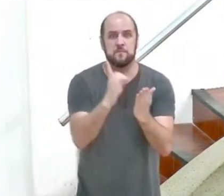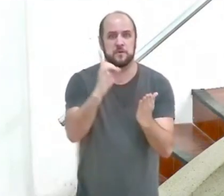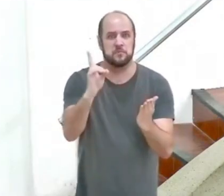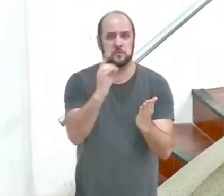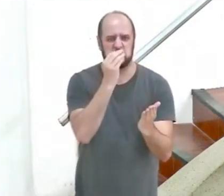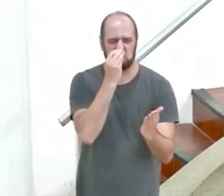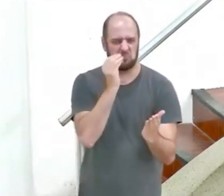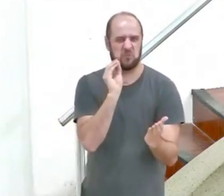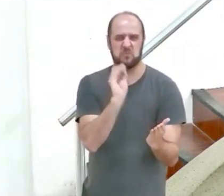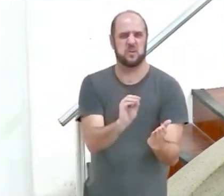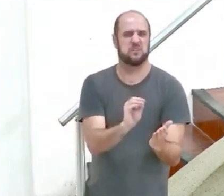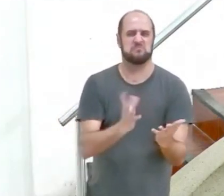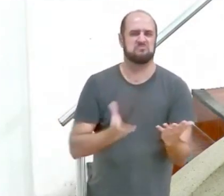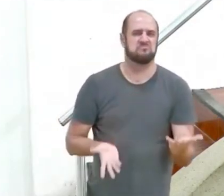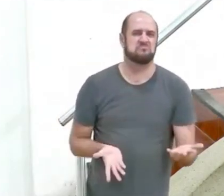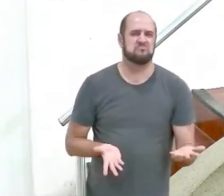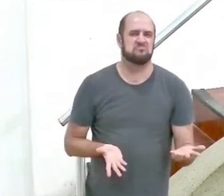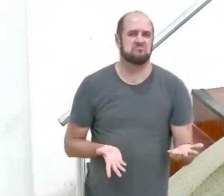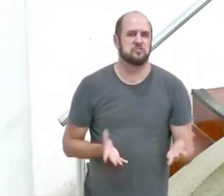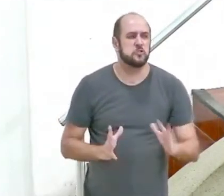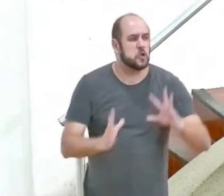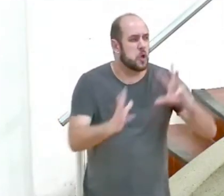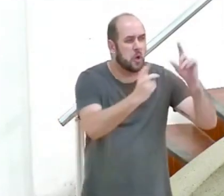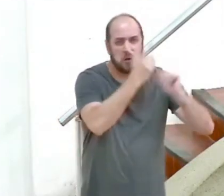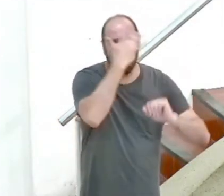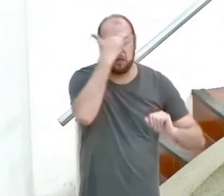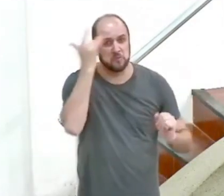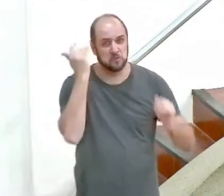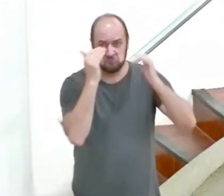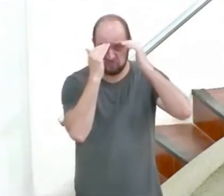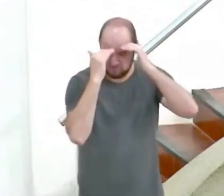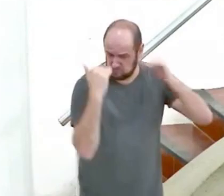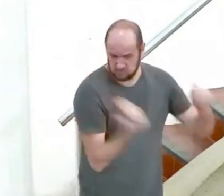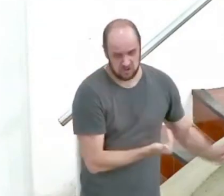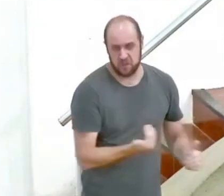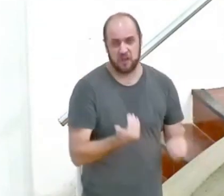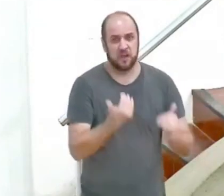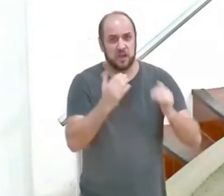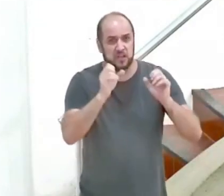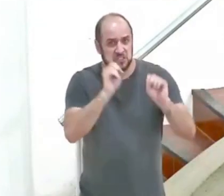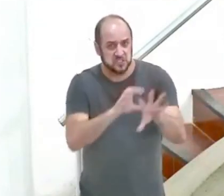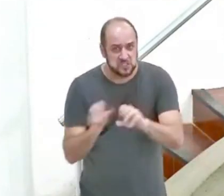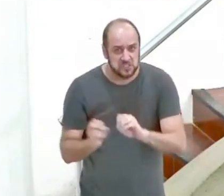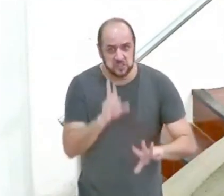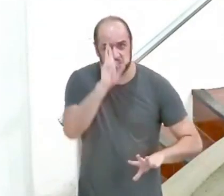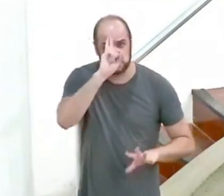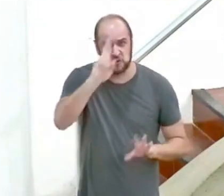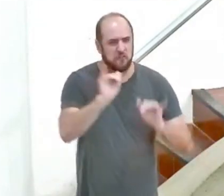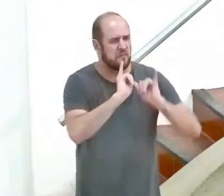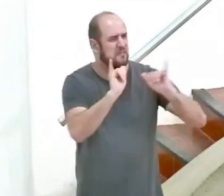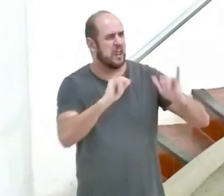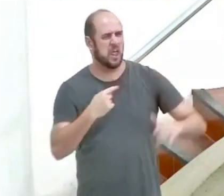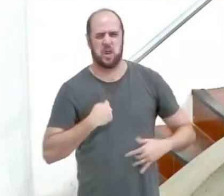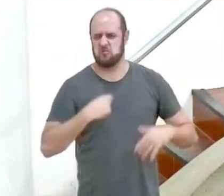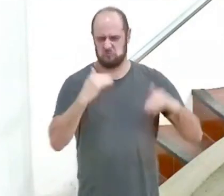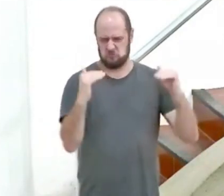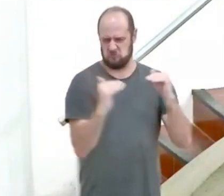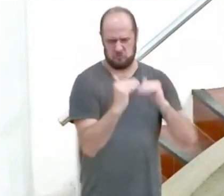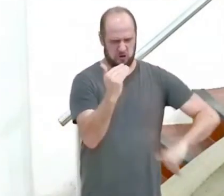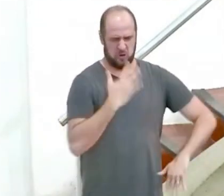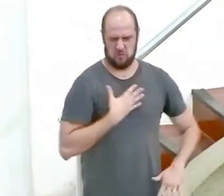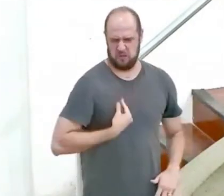ignoram a todos aqueles que não se submetem ao ensino do Senhor e dizem isso não é para mim